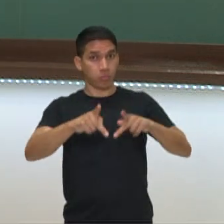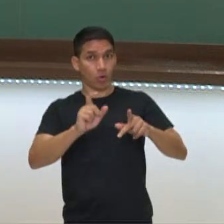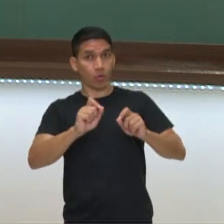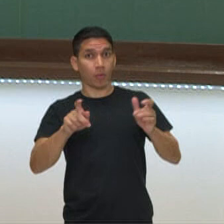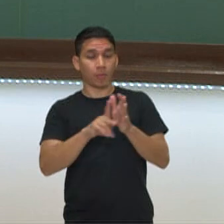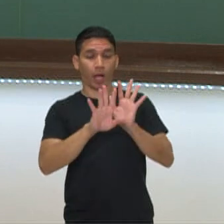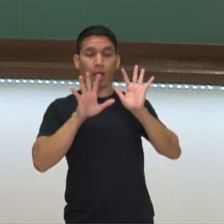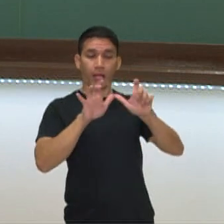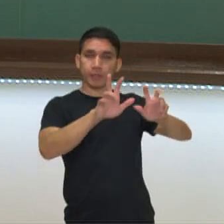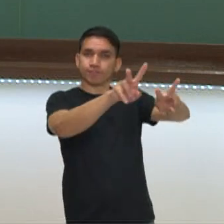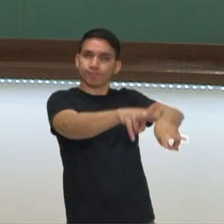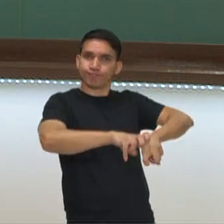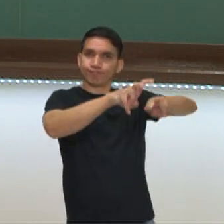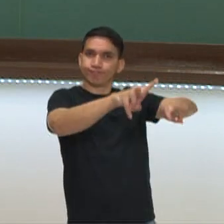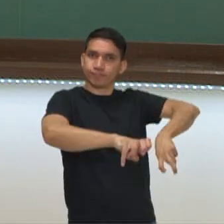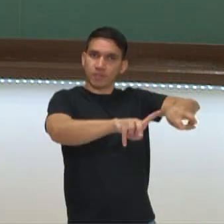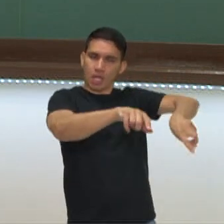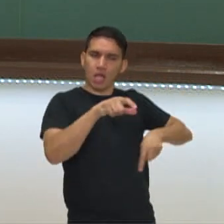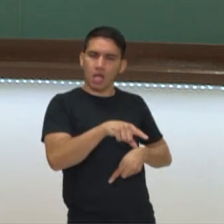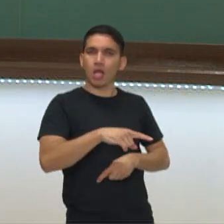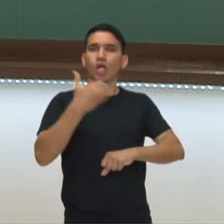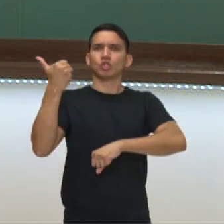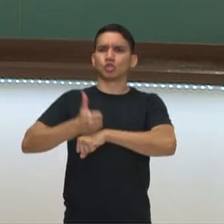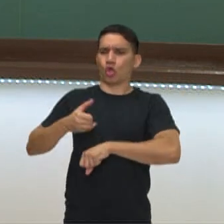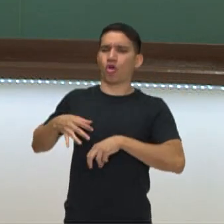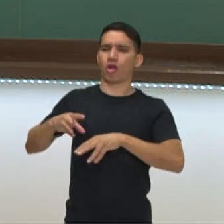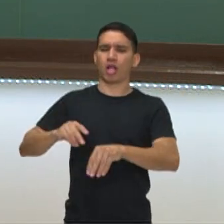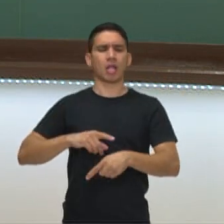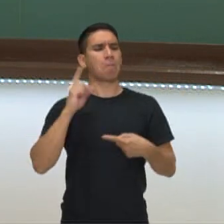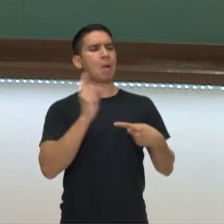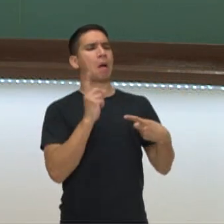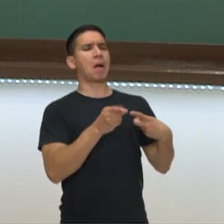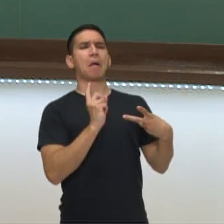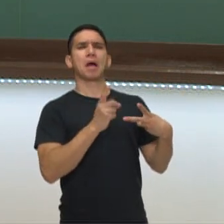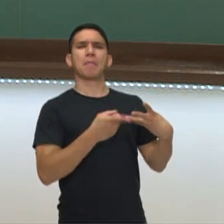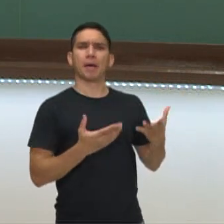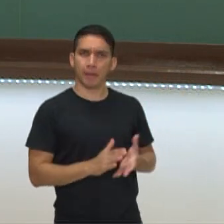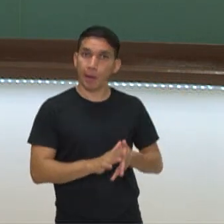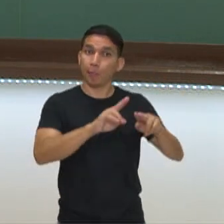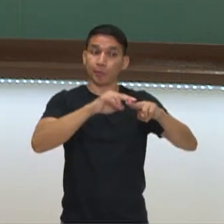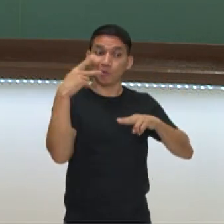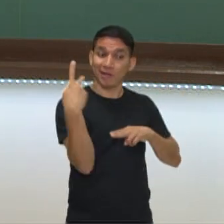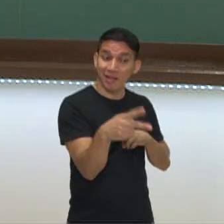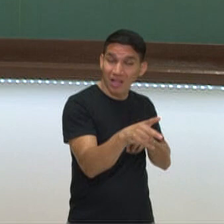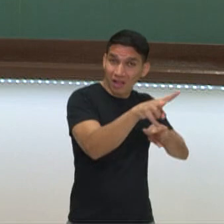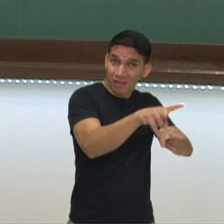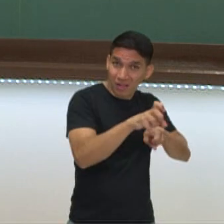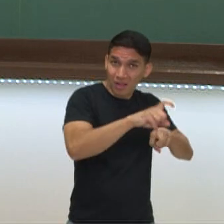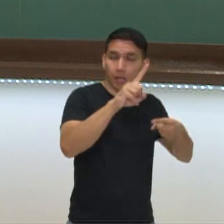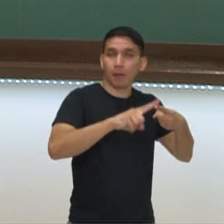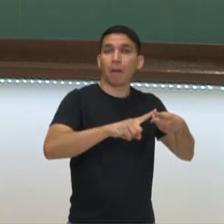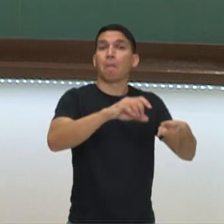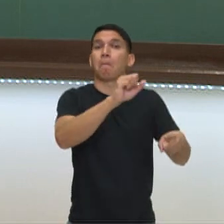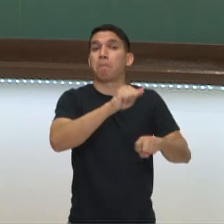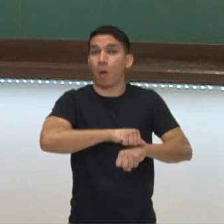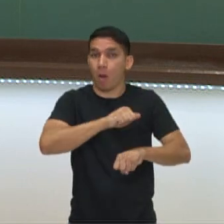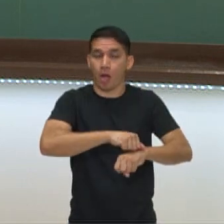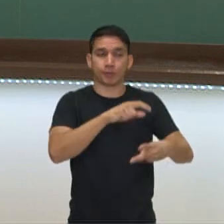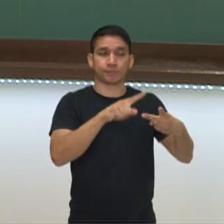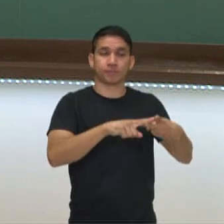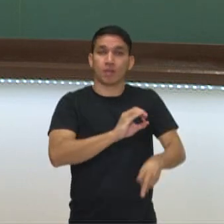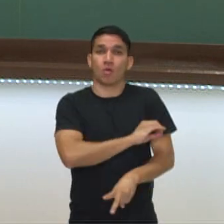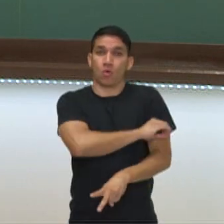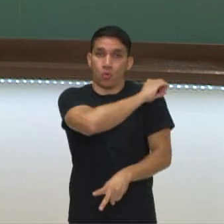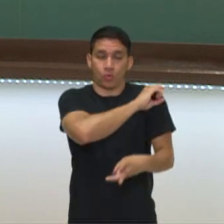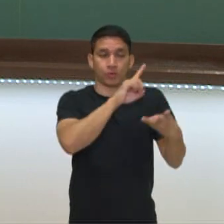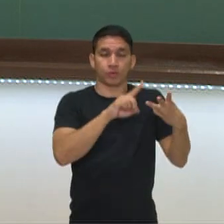camponesa, explorada pelos proprietários de terra, portanto, pobre, analfabeta, sujeita